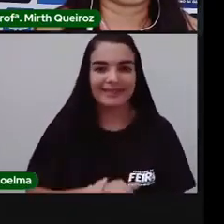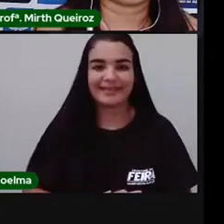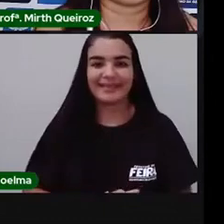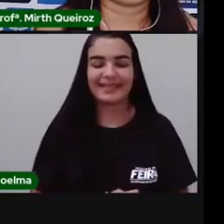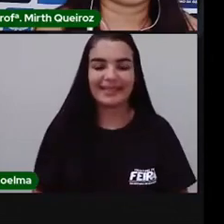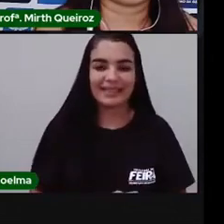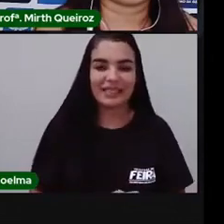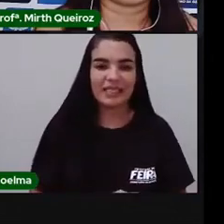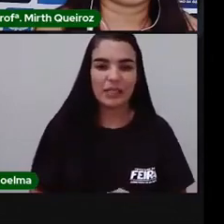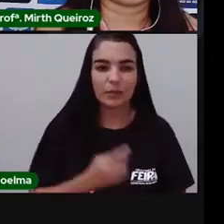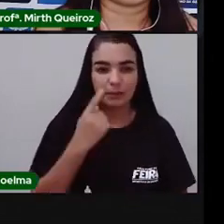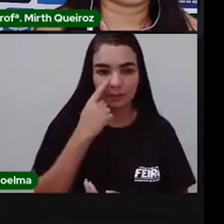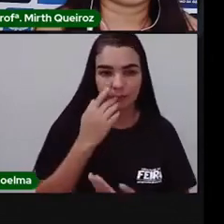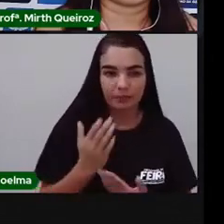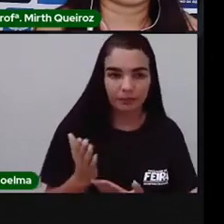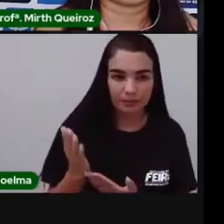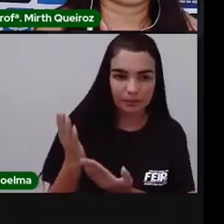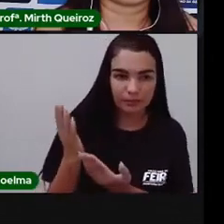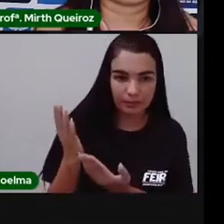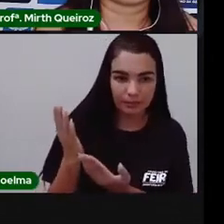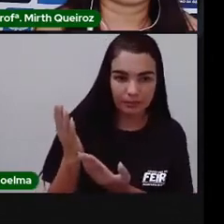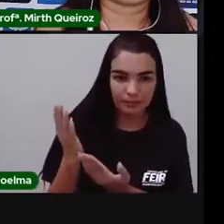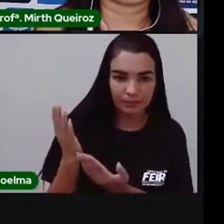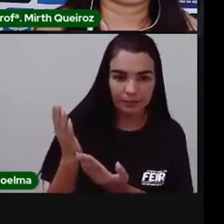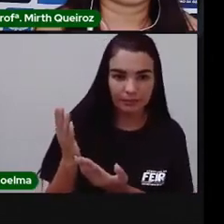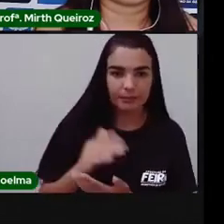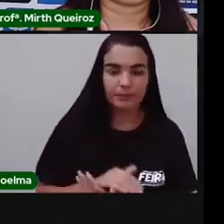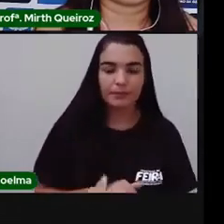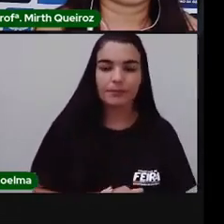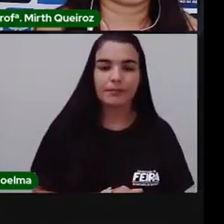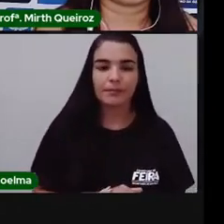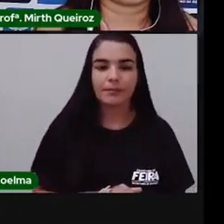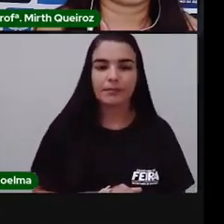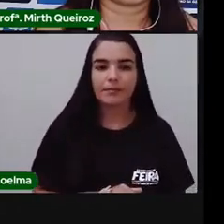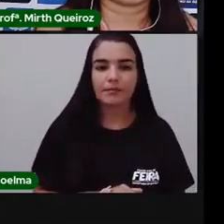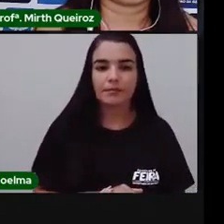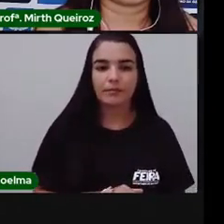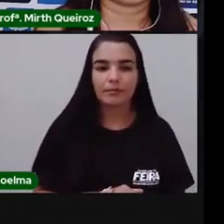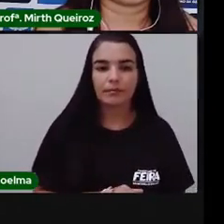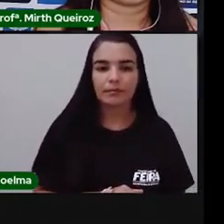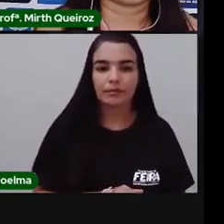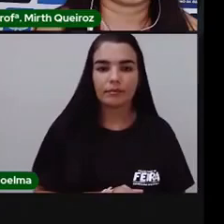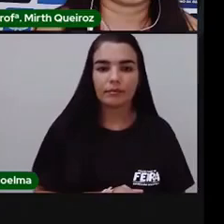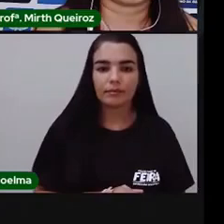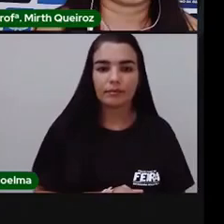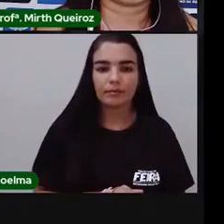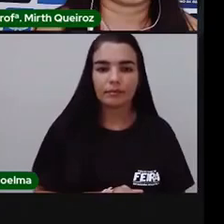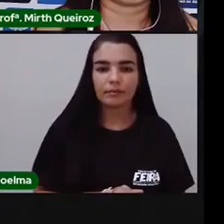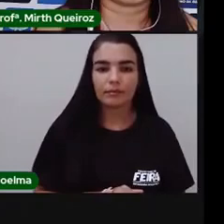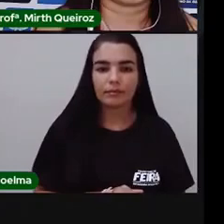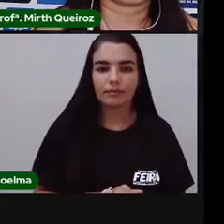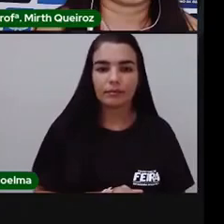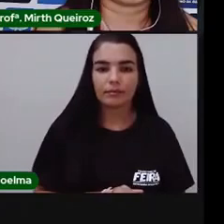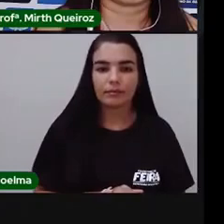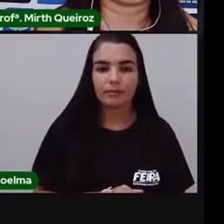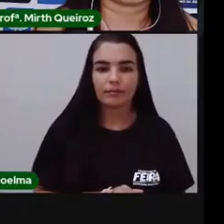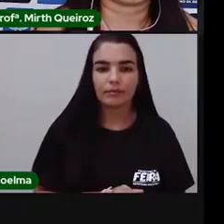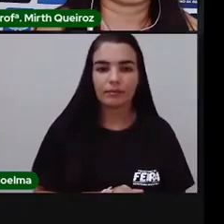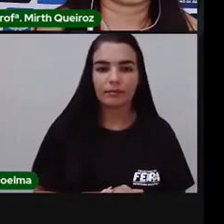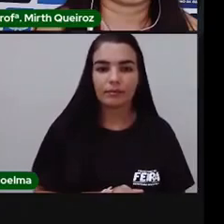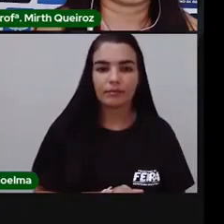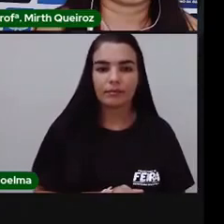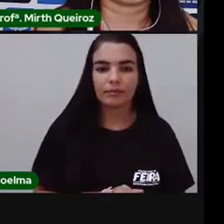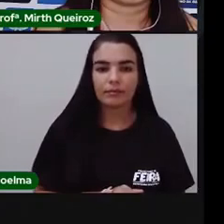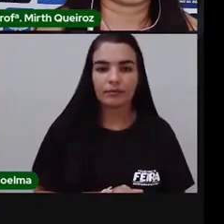Vocês vão dobrar a folha nessa posição. A vai mostrar para vocês.